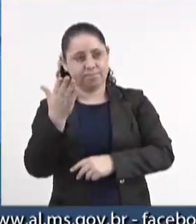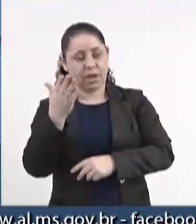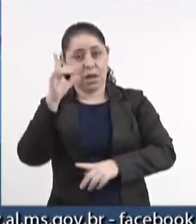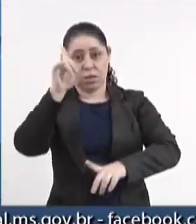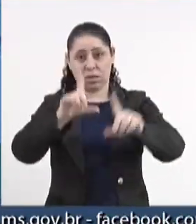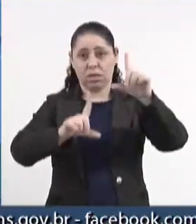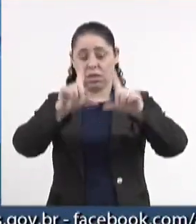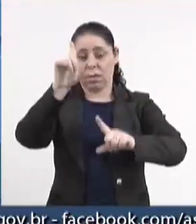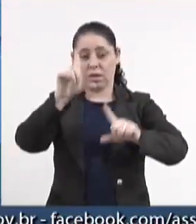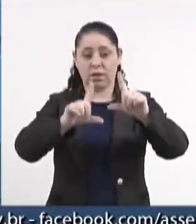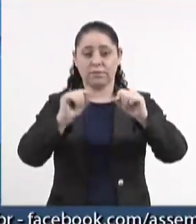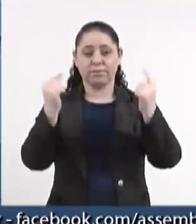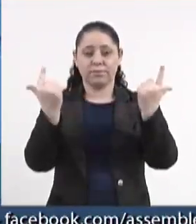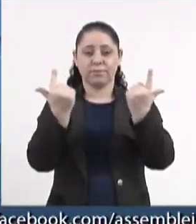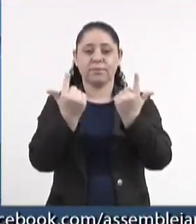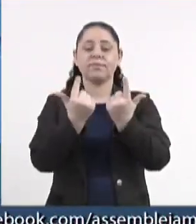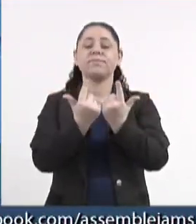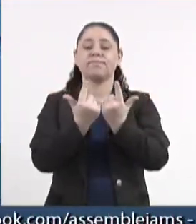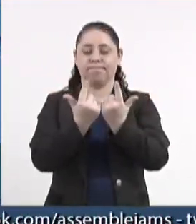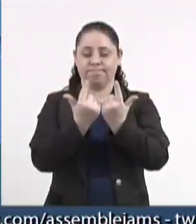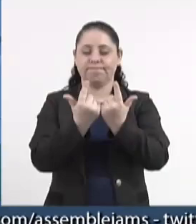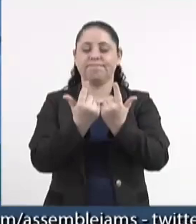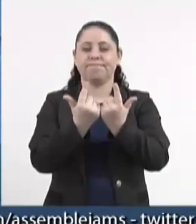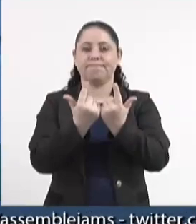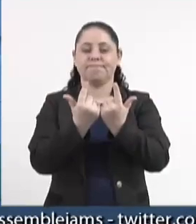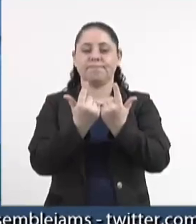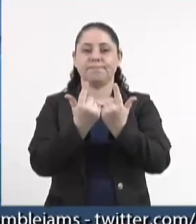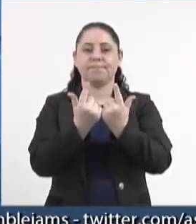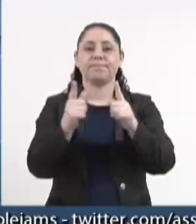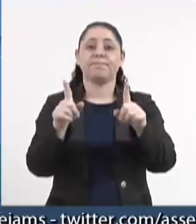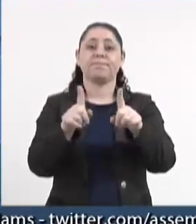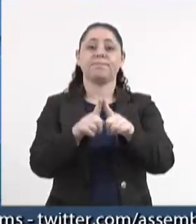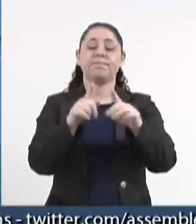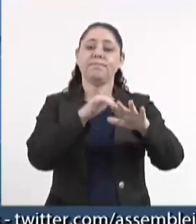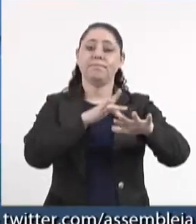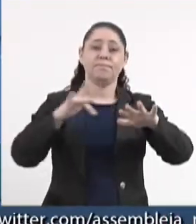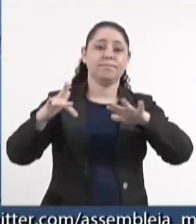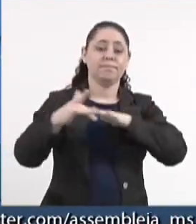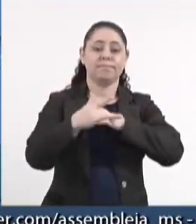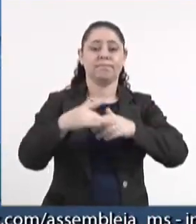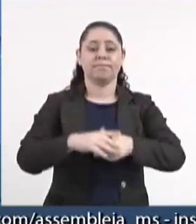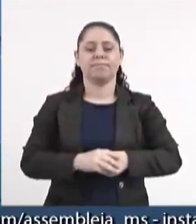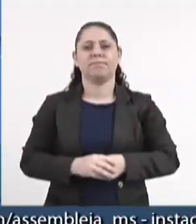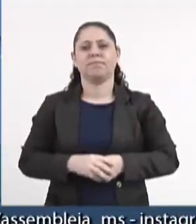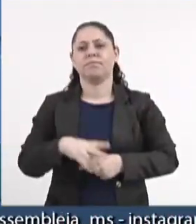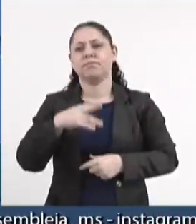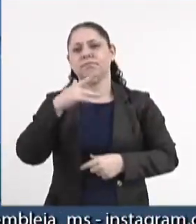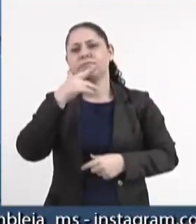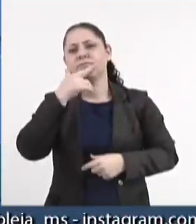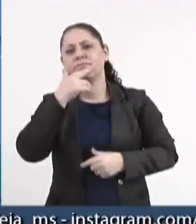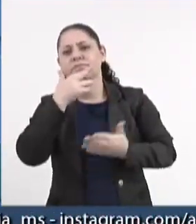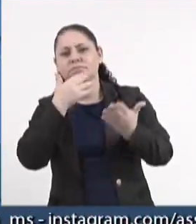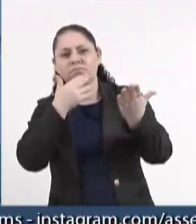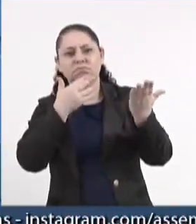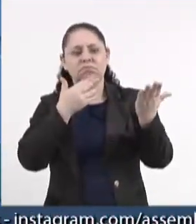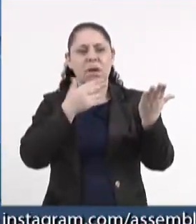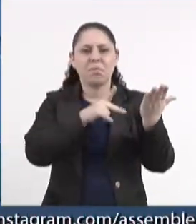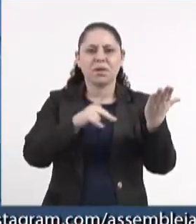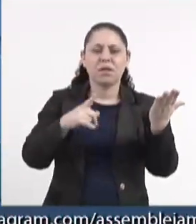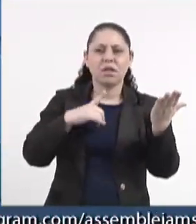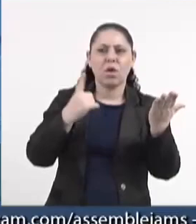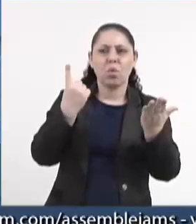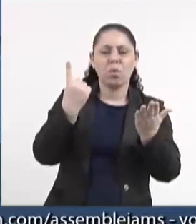telespectadores que nos assistem pela TV Assembleia, pelas redes sociais. Senhor presidente, tenho aqui uma indicação,